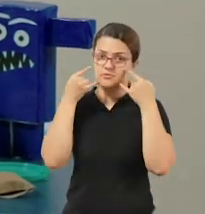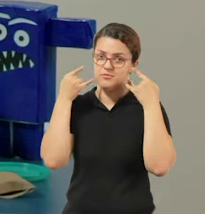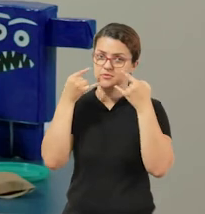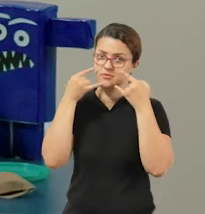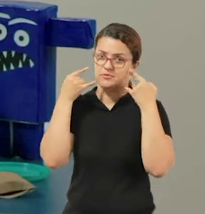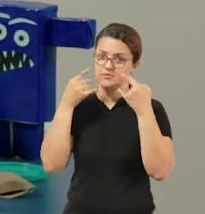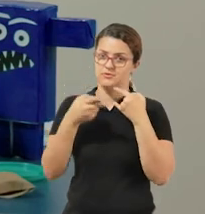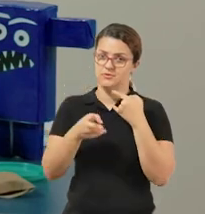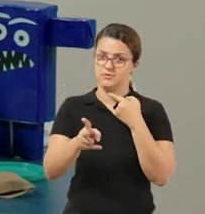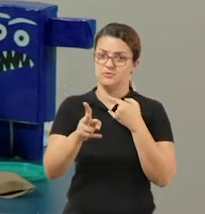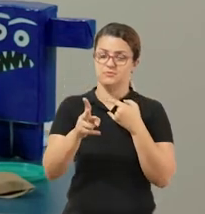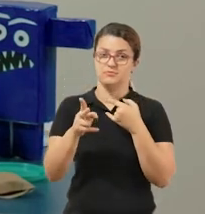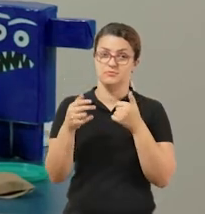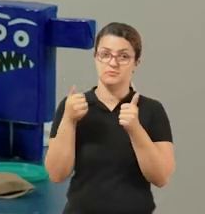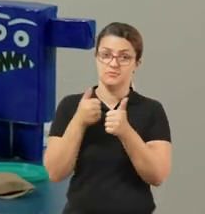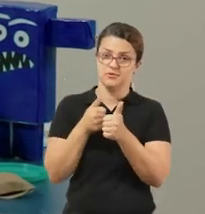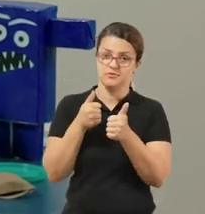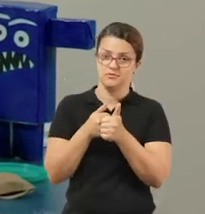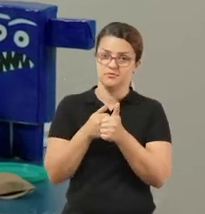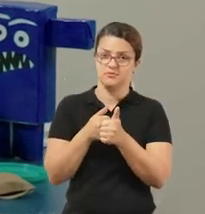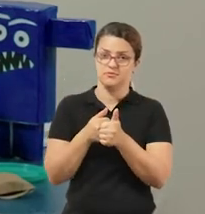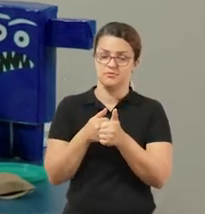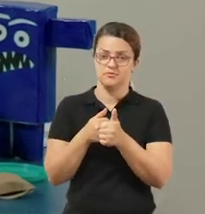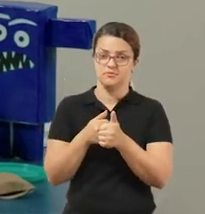quando estiver próximo de alguém.